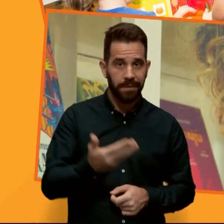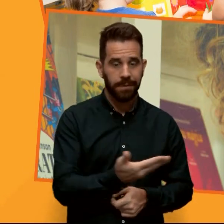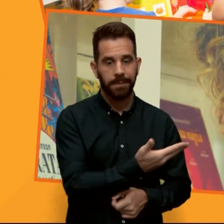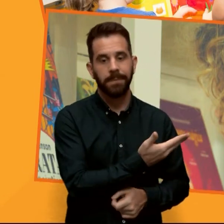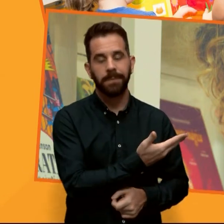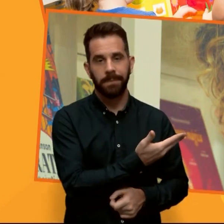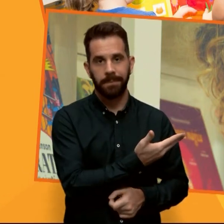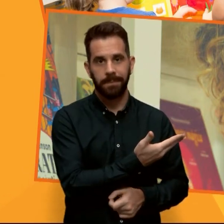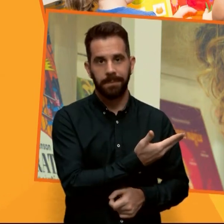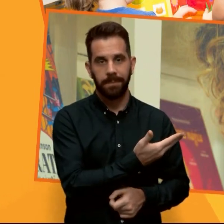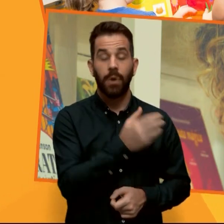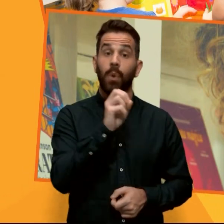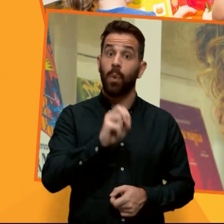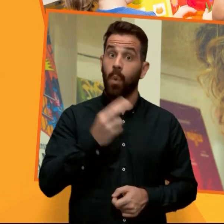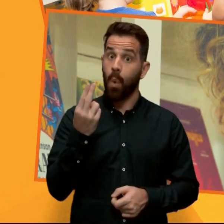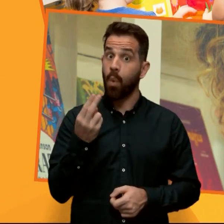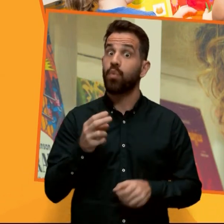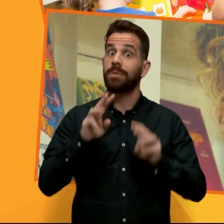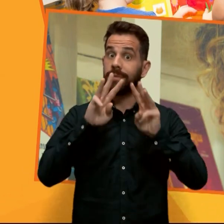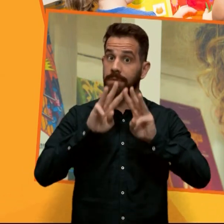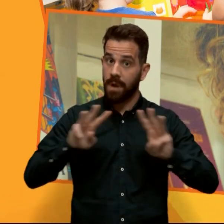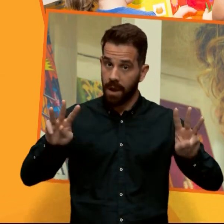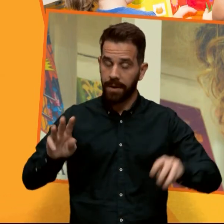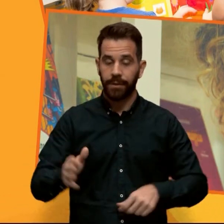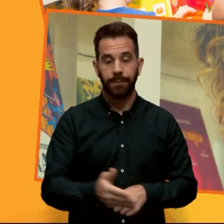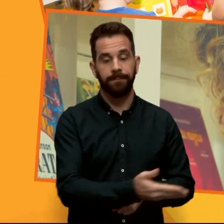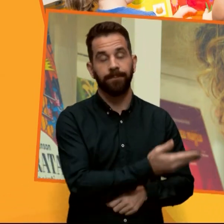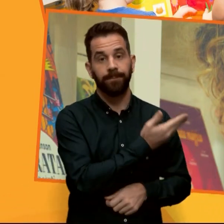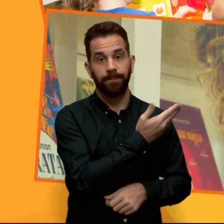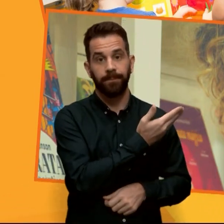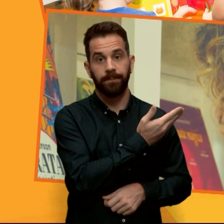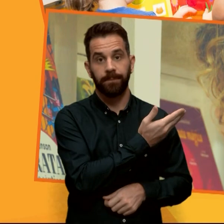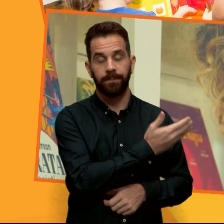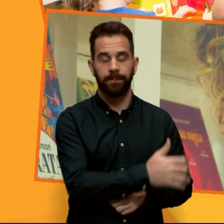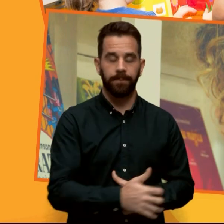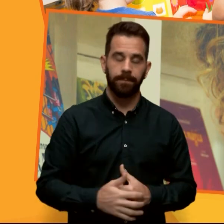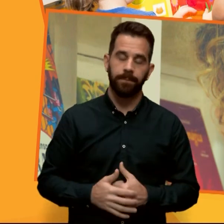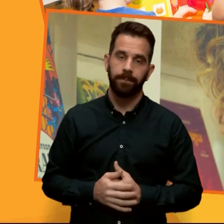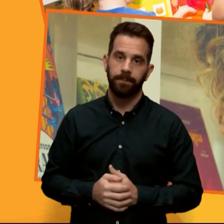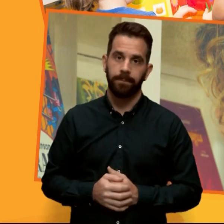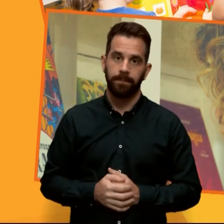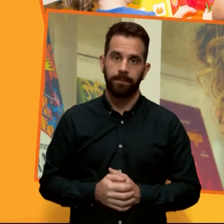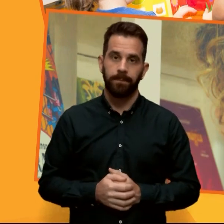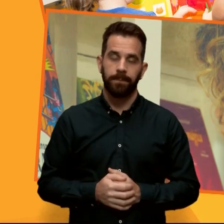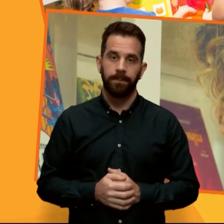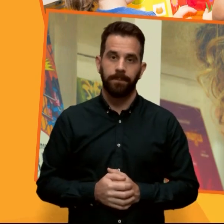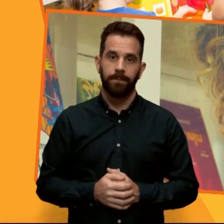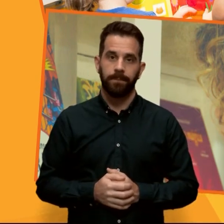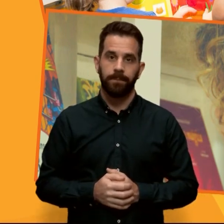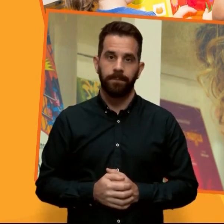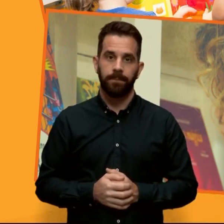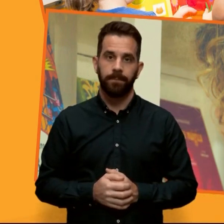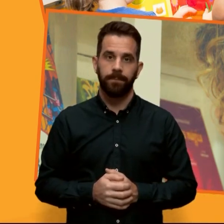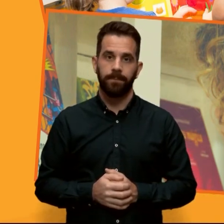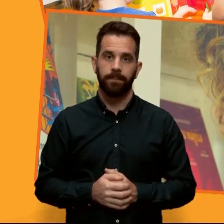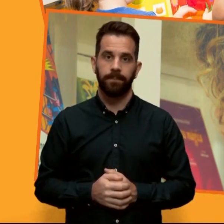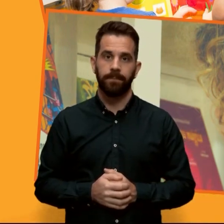1275 ou pelo site do libres.fic.ufg.br.